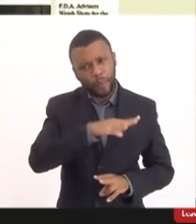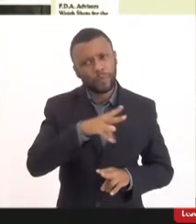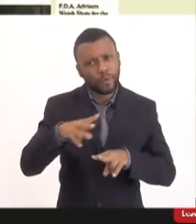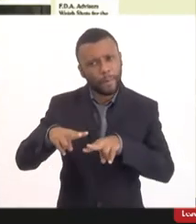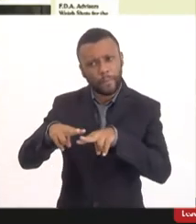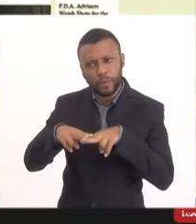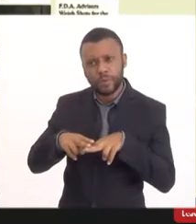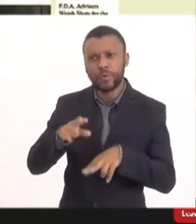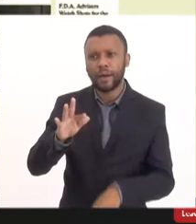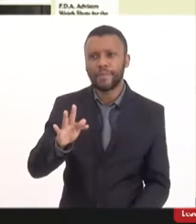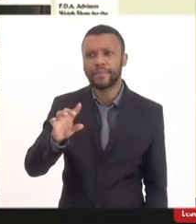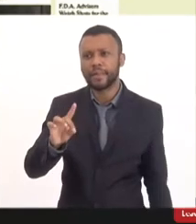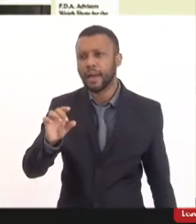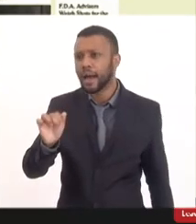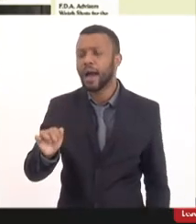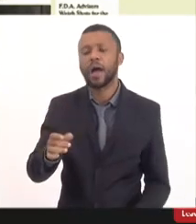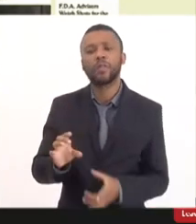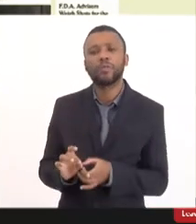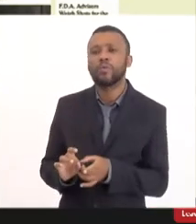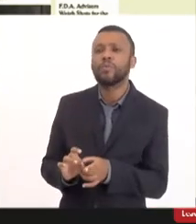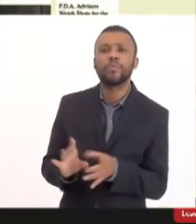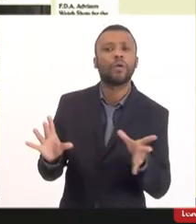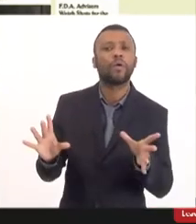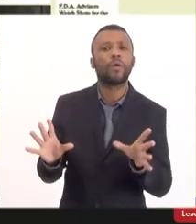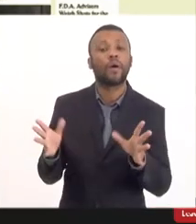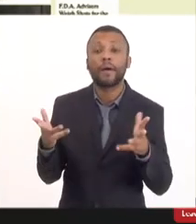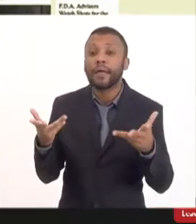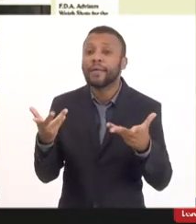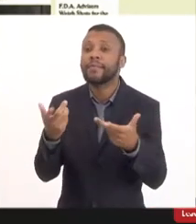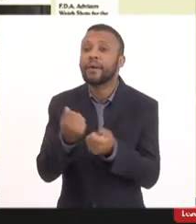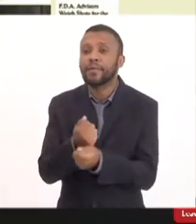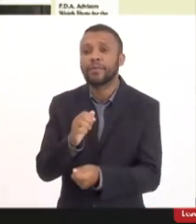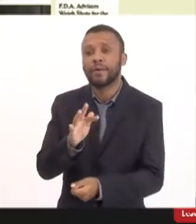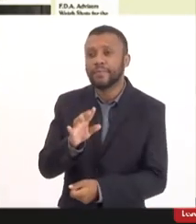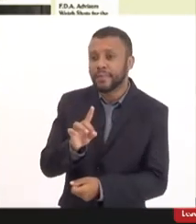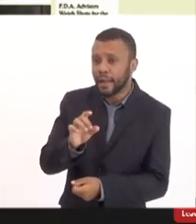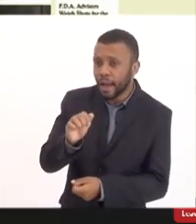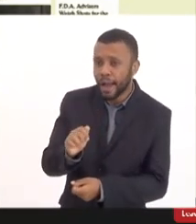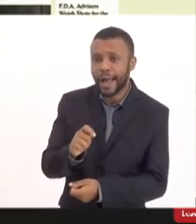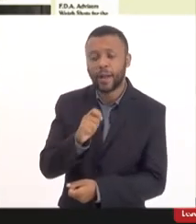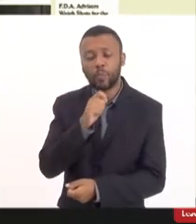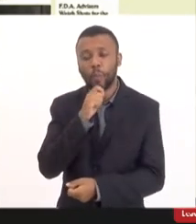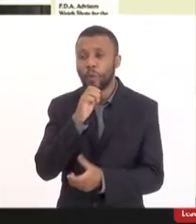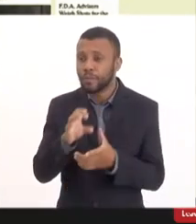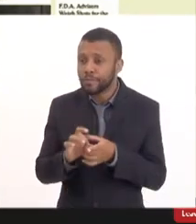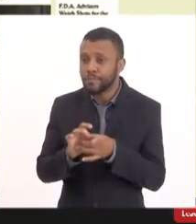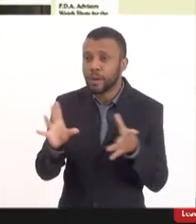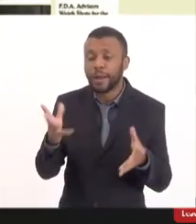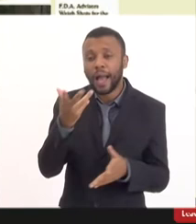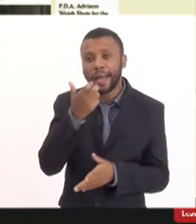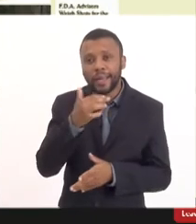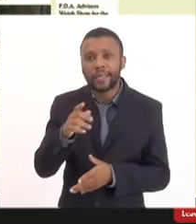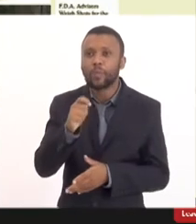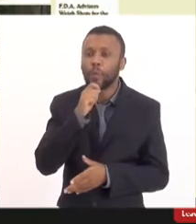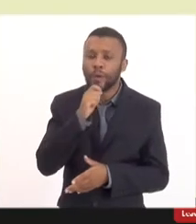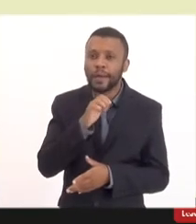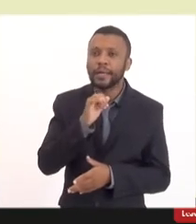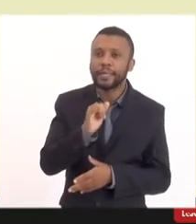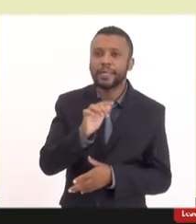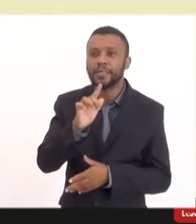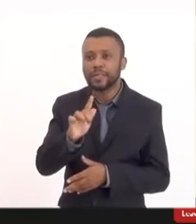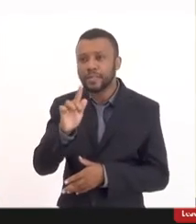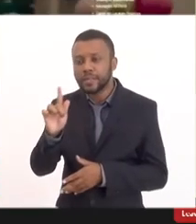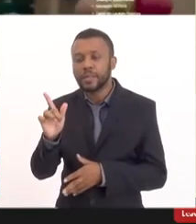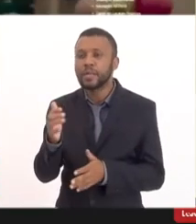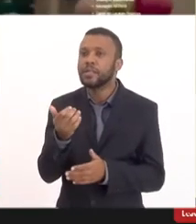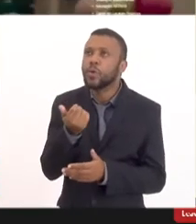que o FDA não concedeu é por conta da eficácia que o FDA não concedeu porque a criança dessa altura não fica fazendo em GG então não adianta